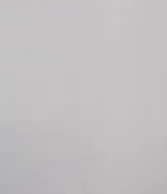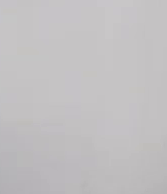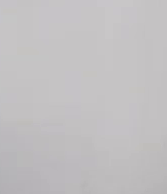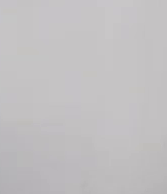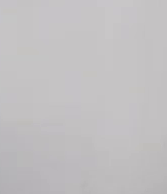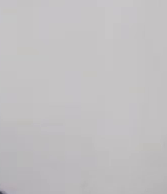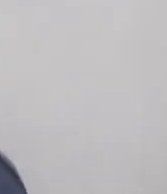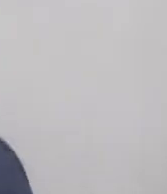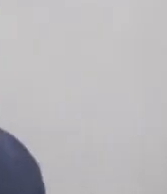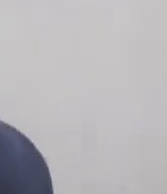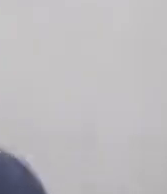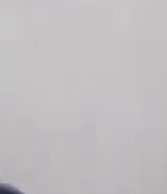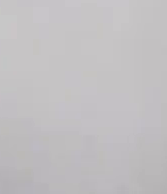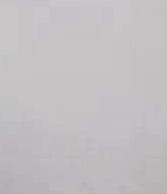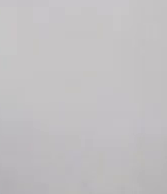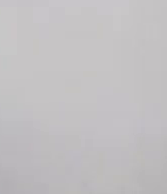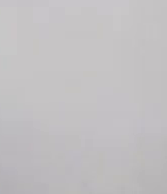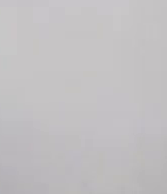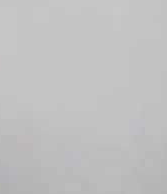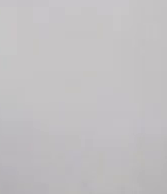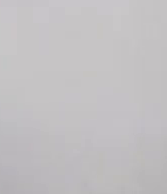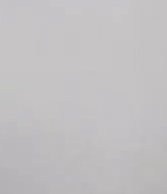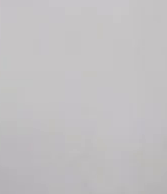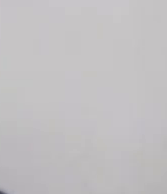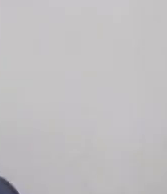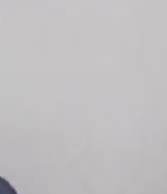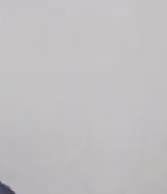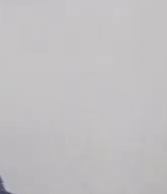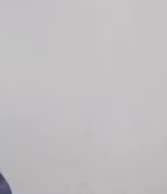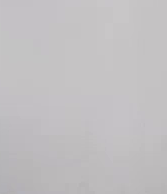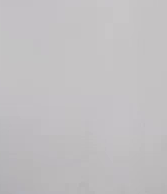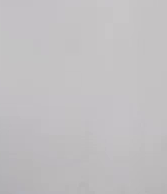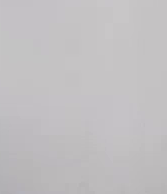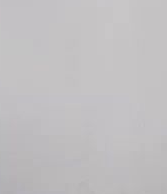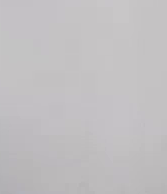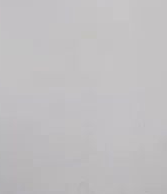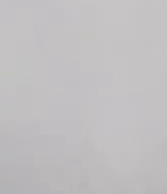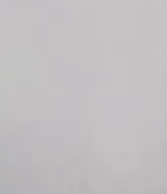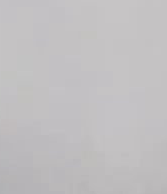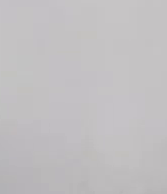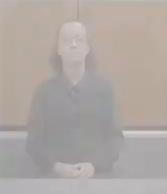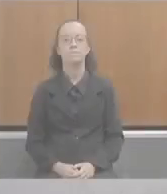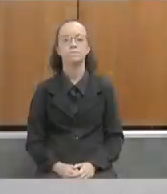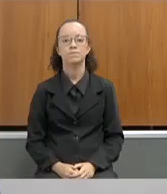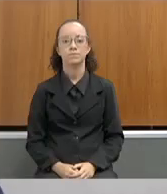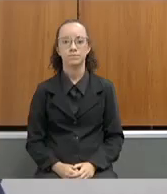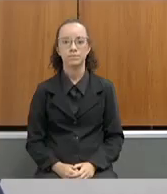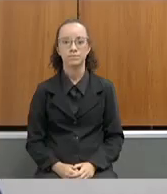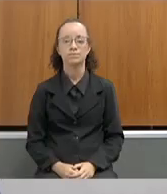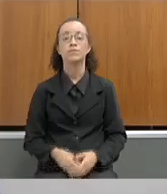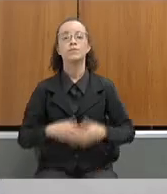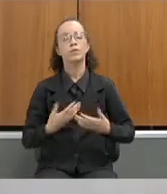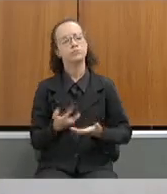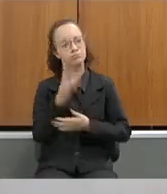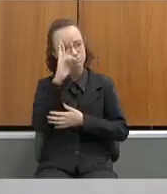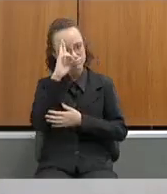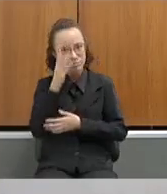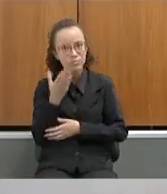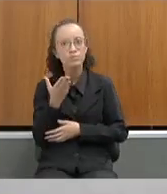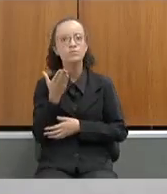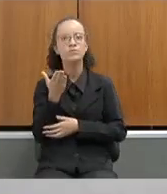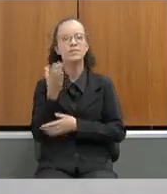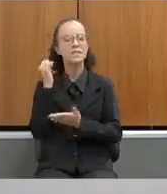ouvir exatamente o que precisa fazer o professor em favor dos alunos. E Vossa Excelência está marcando